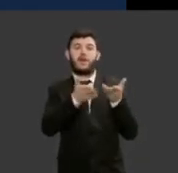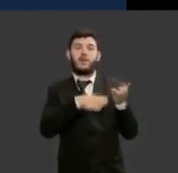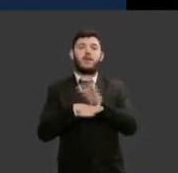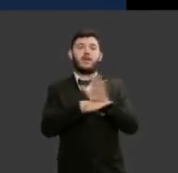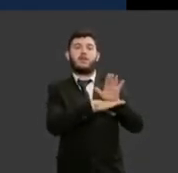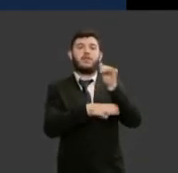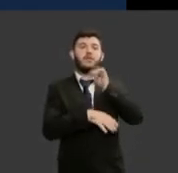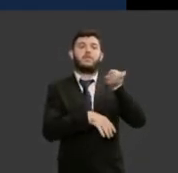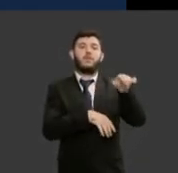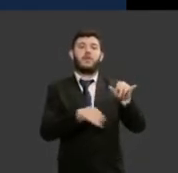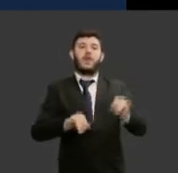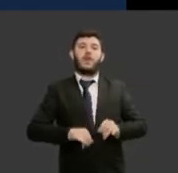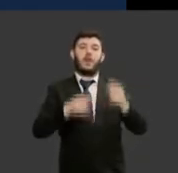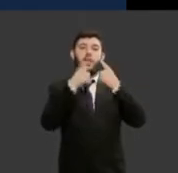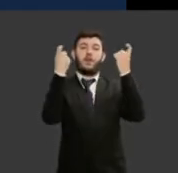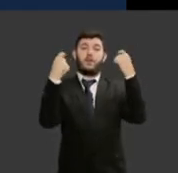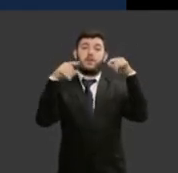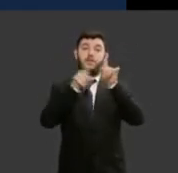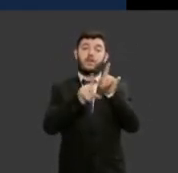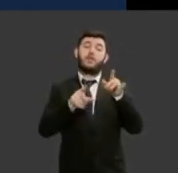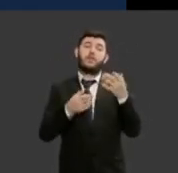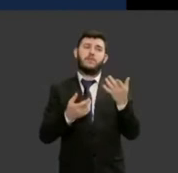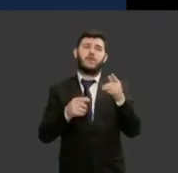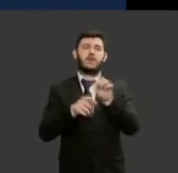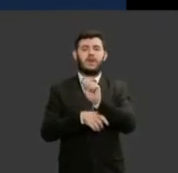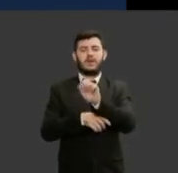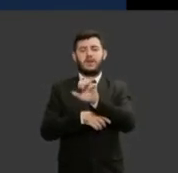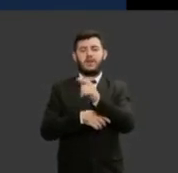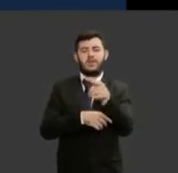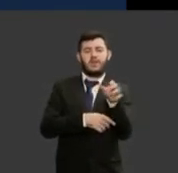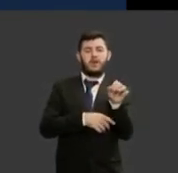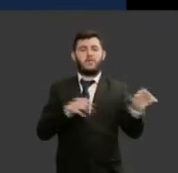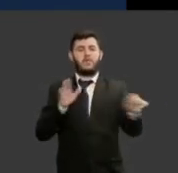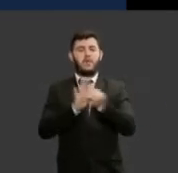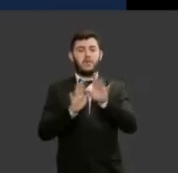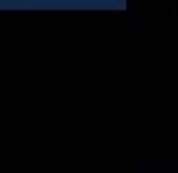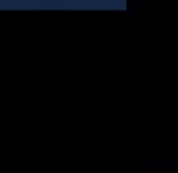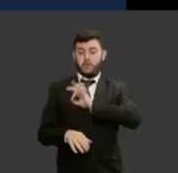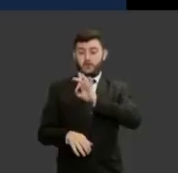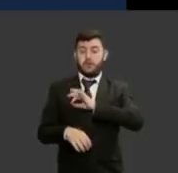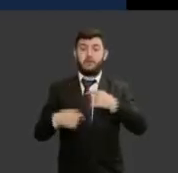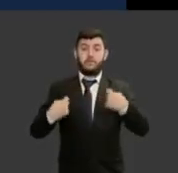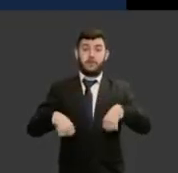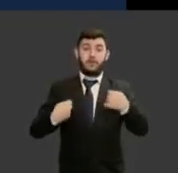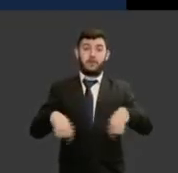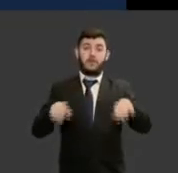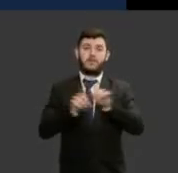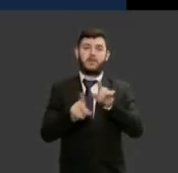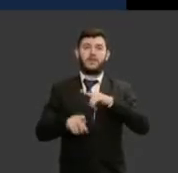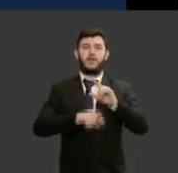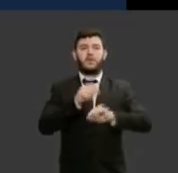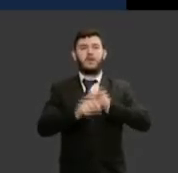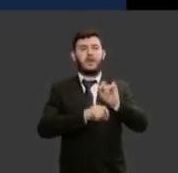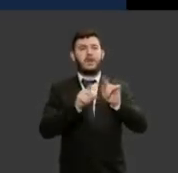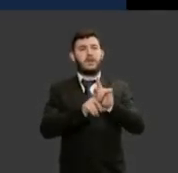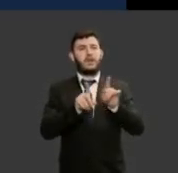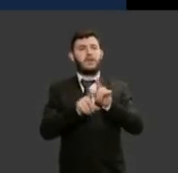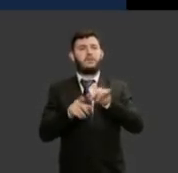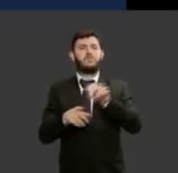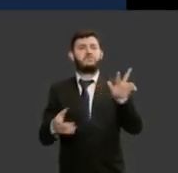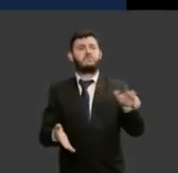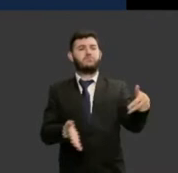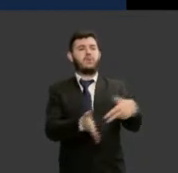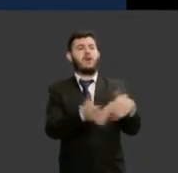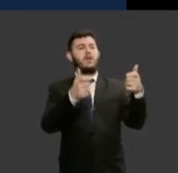ações veladas das polícias qualquer ação policial que necessite ter uma incursão em locais onde a